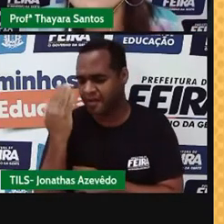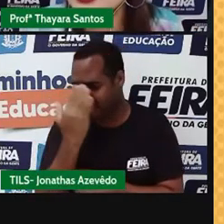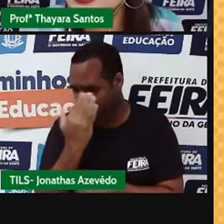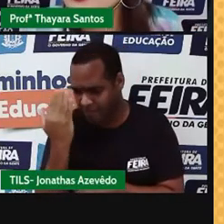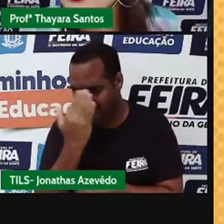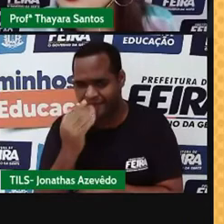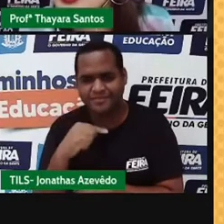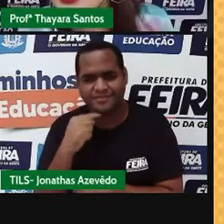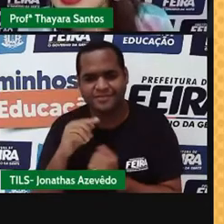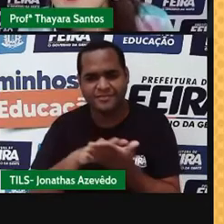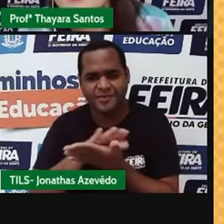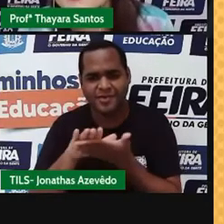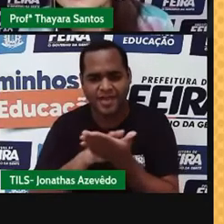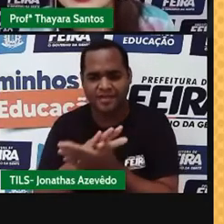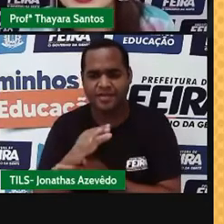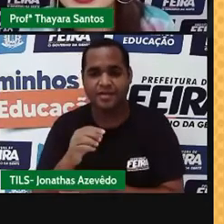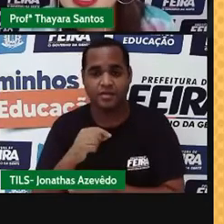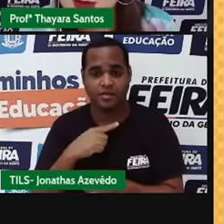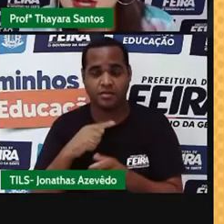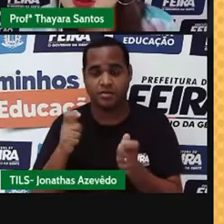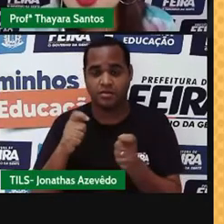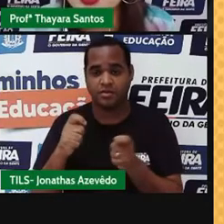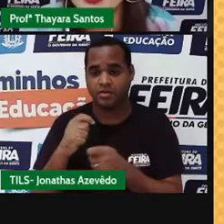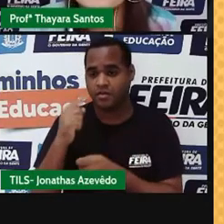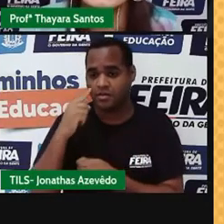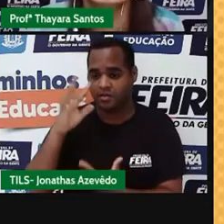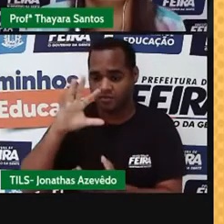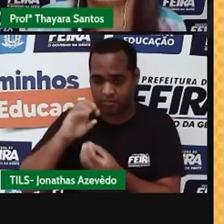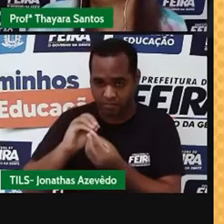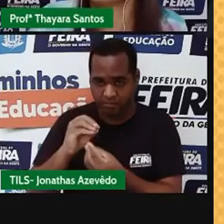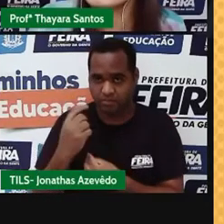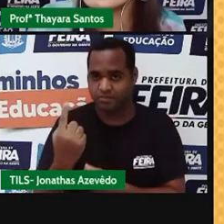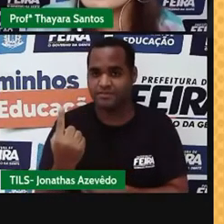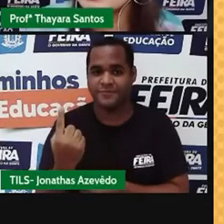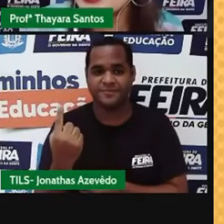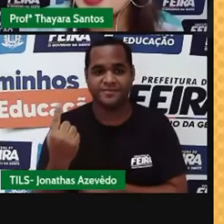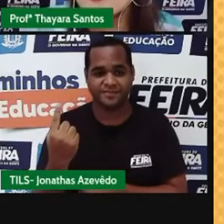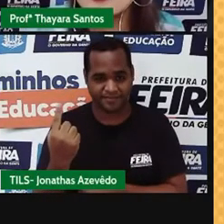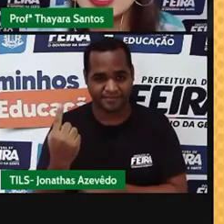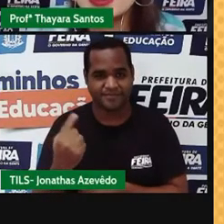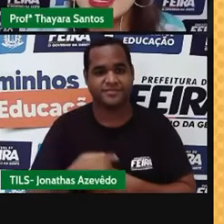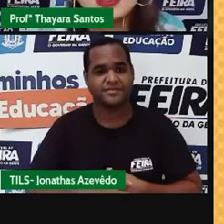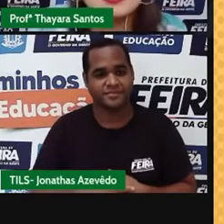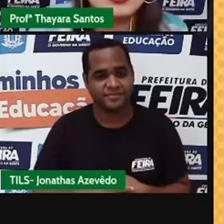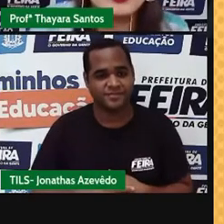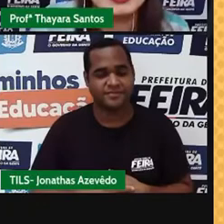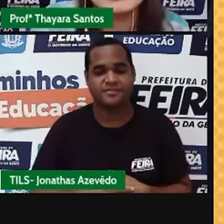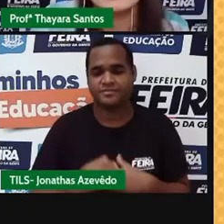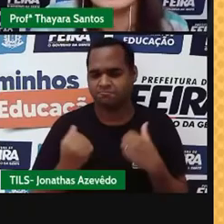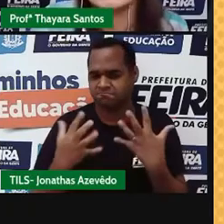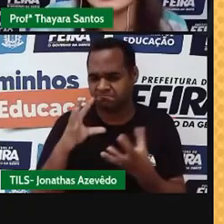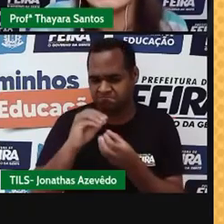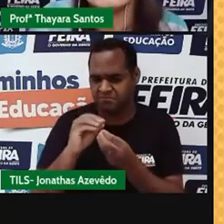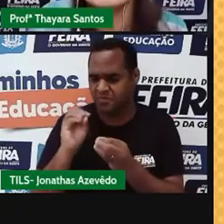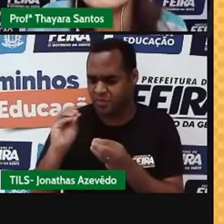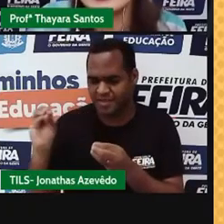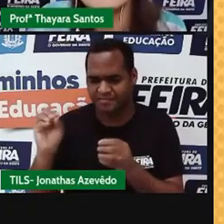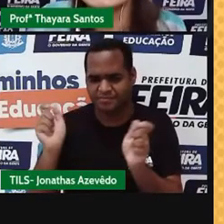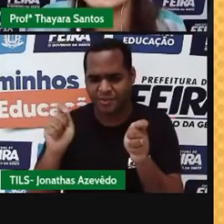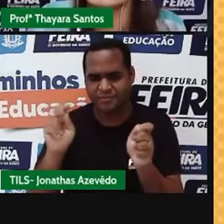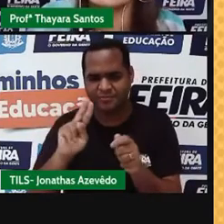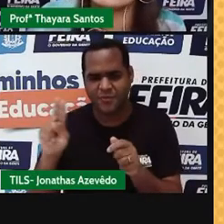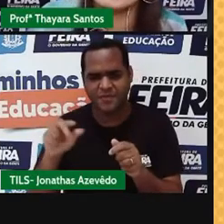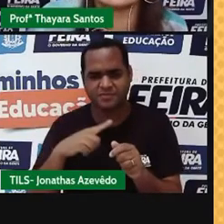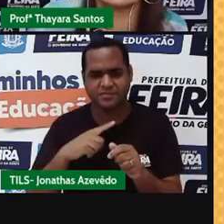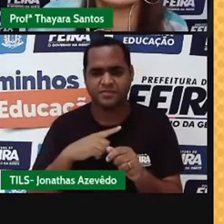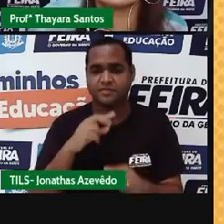Quando a gente não vê nenhum número aqui abaixo daquela letra maiúscula, quer dizer que é um que está ali, então não precisa botar. E a